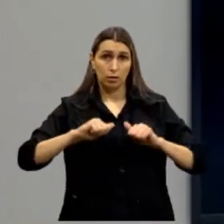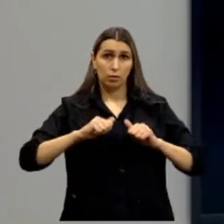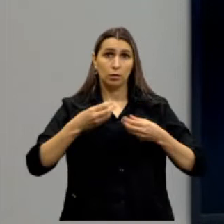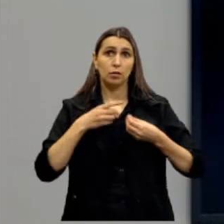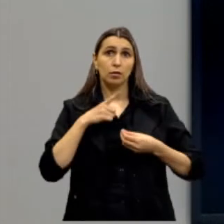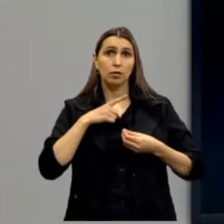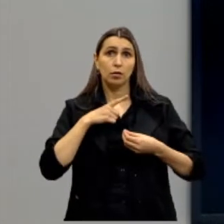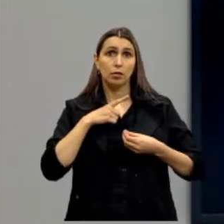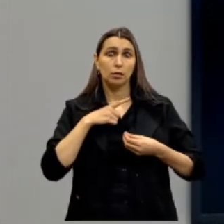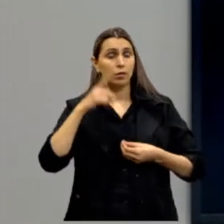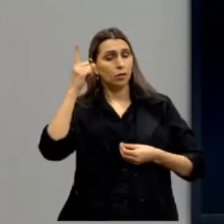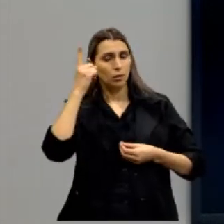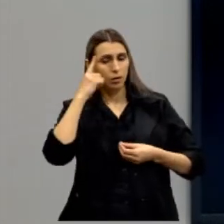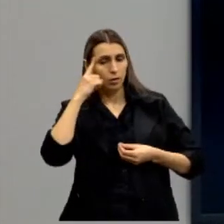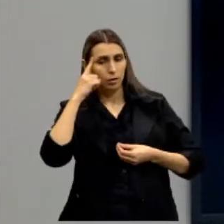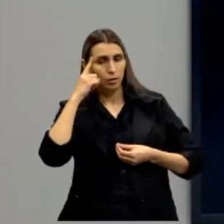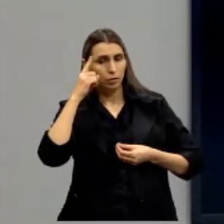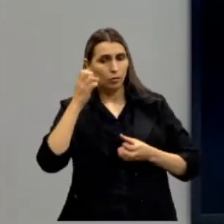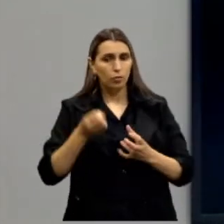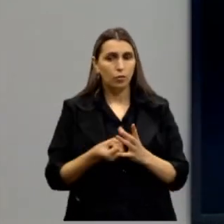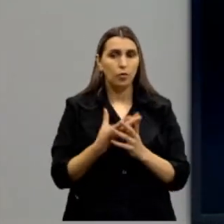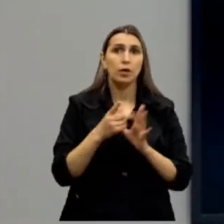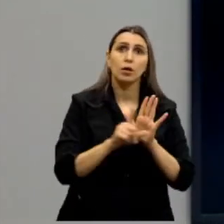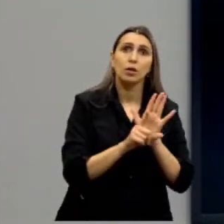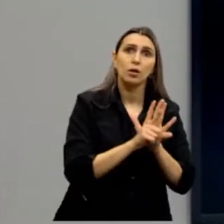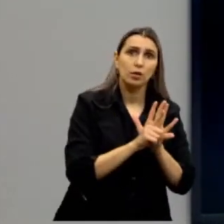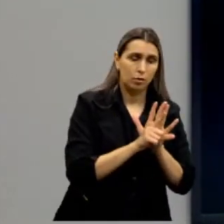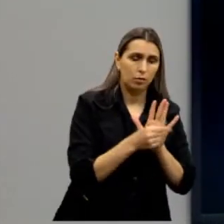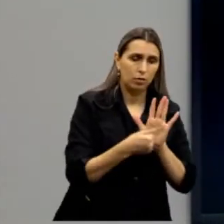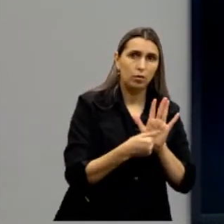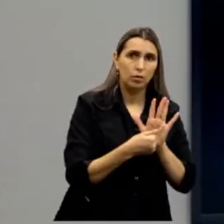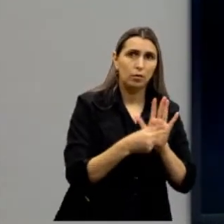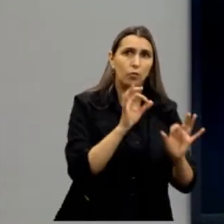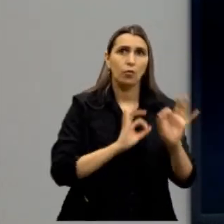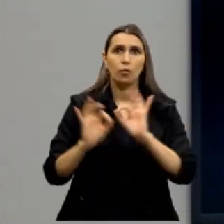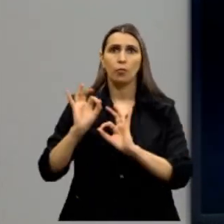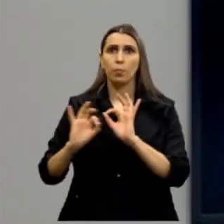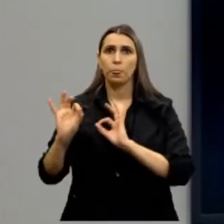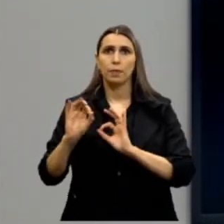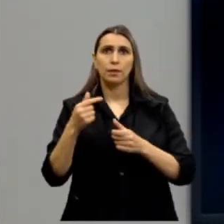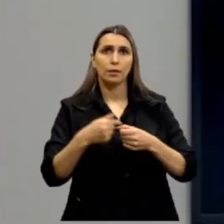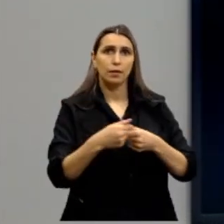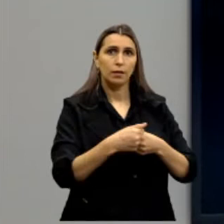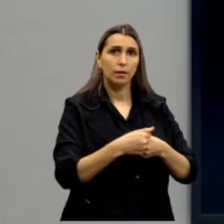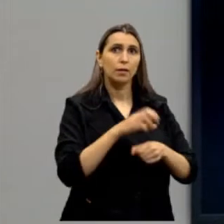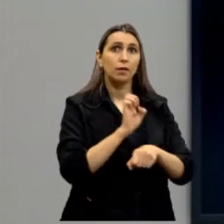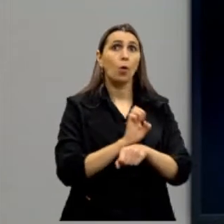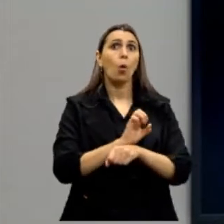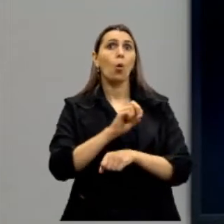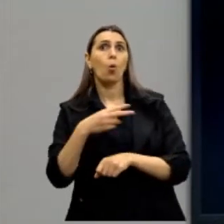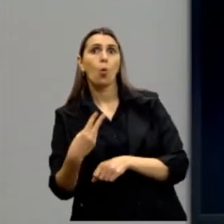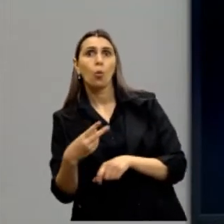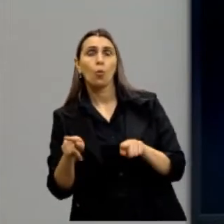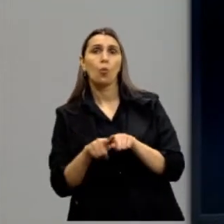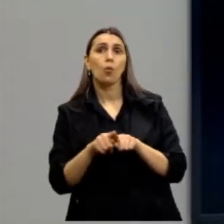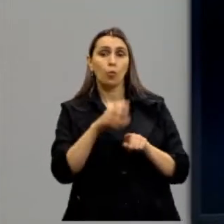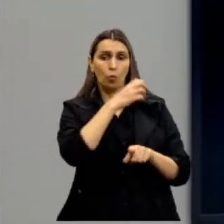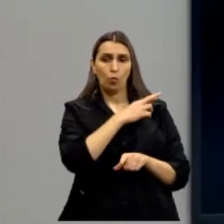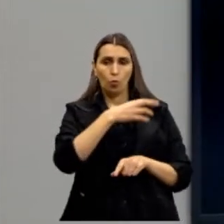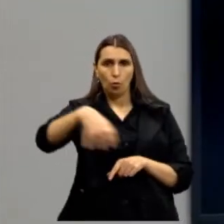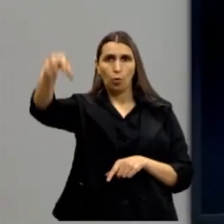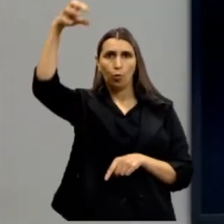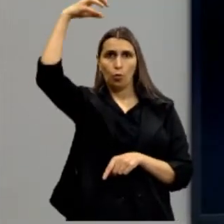que nós temos de pensar, nós vamos criar leis e essas leis então vão organizar a cidade-Estado, ou caso reinado.